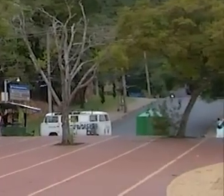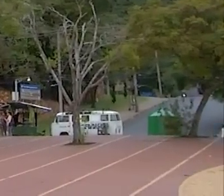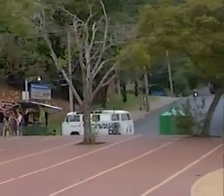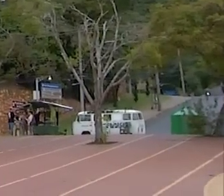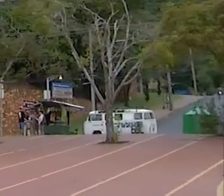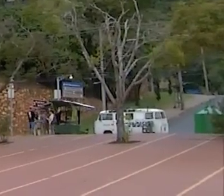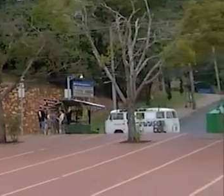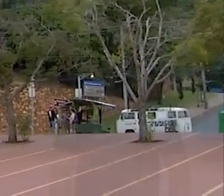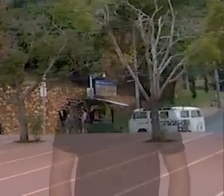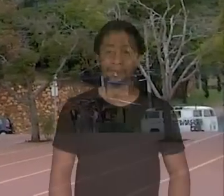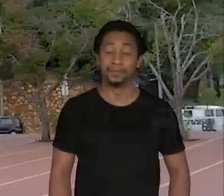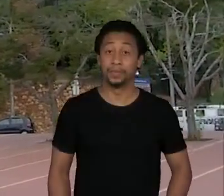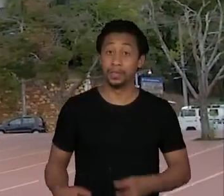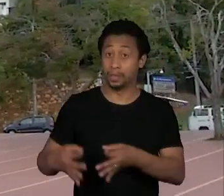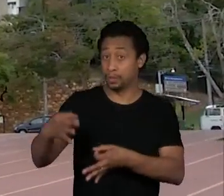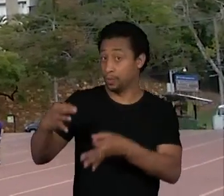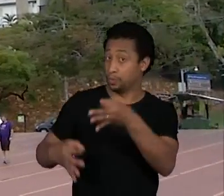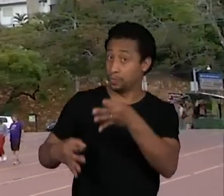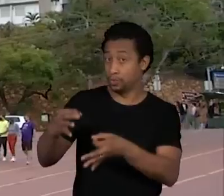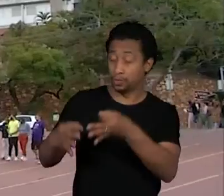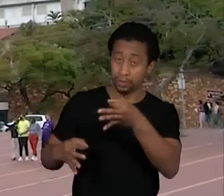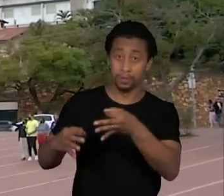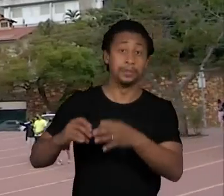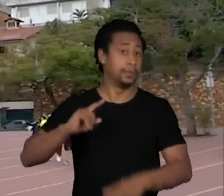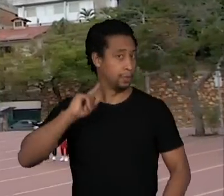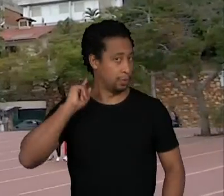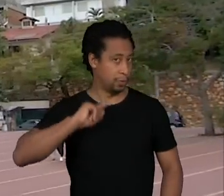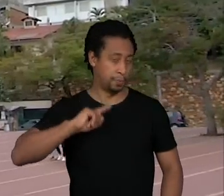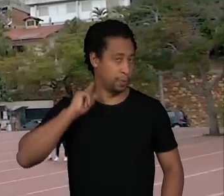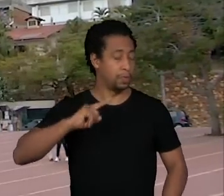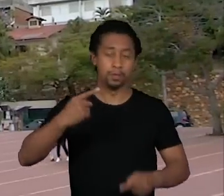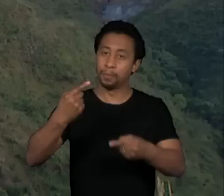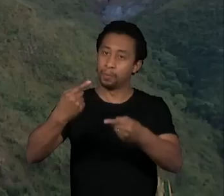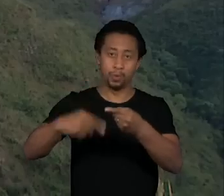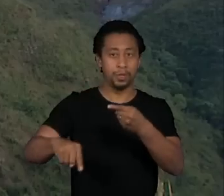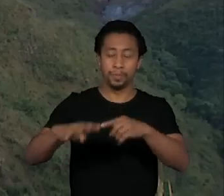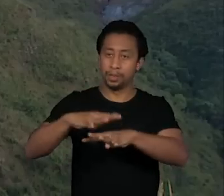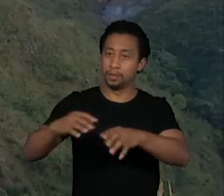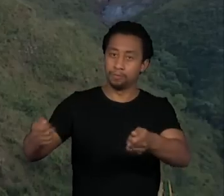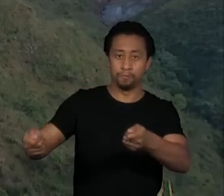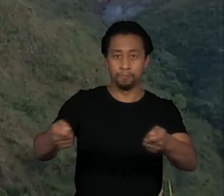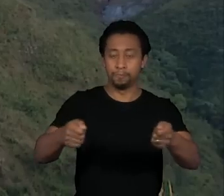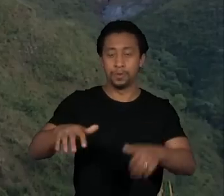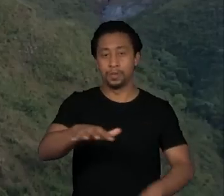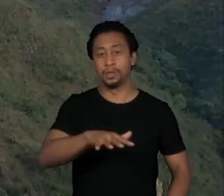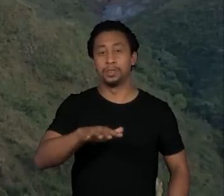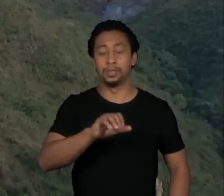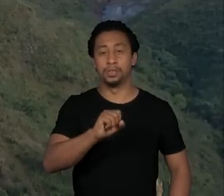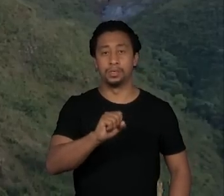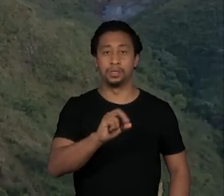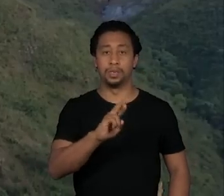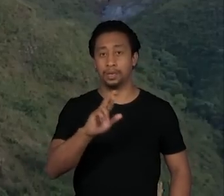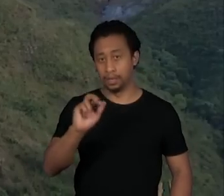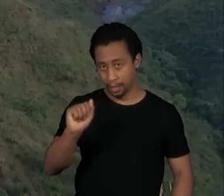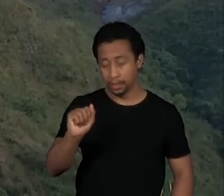A Justiça de Minas Gerais volta a proibir a mineração na Serra do Curral, região metropolitana de Belo Horizonte.